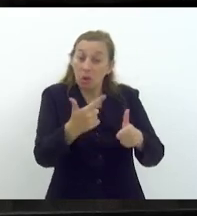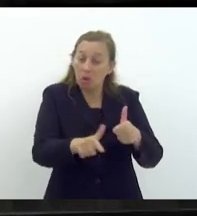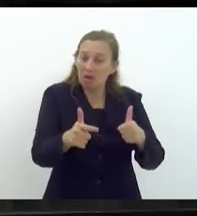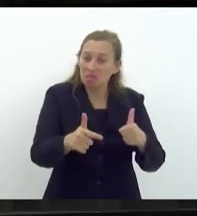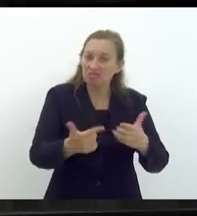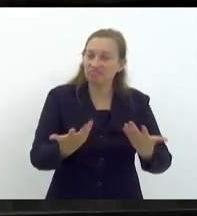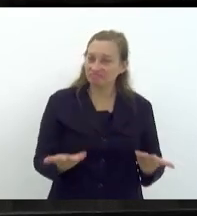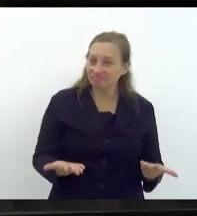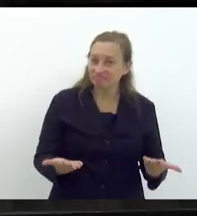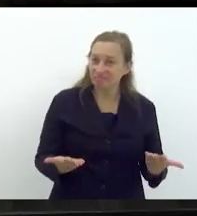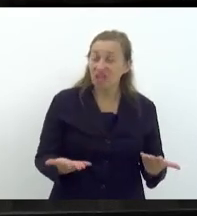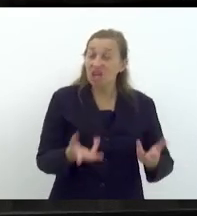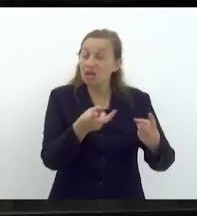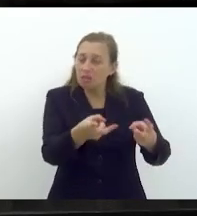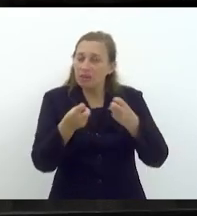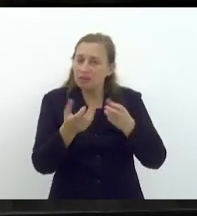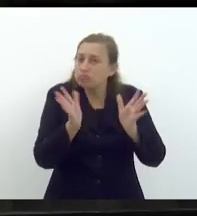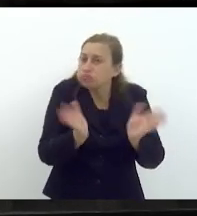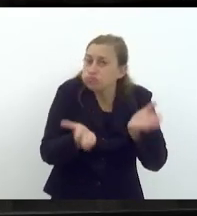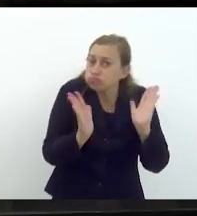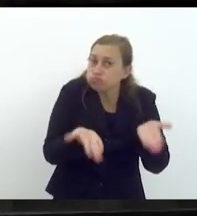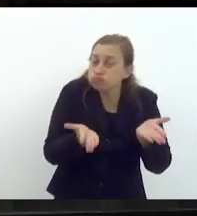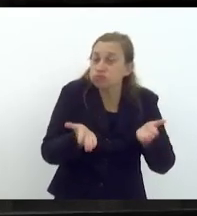E a gente percebe hoje,